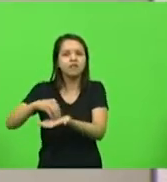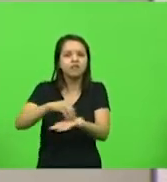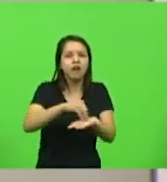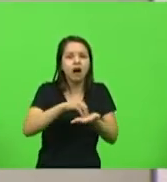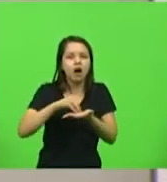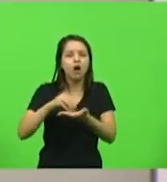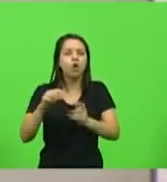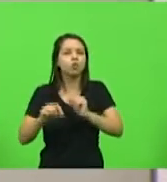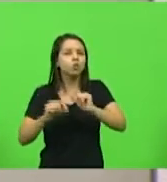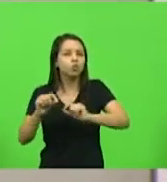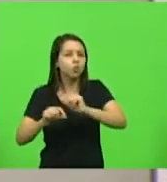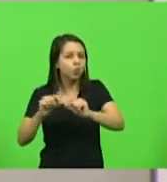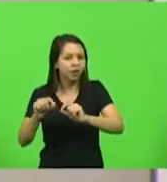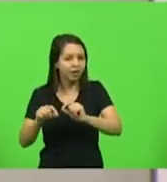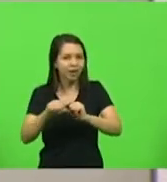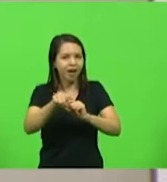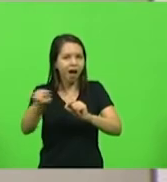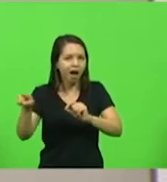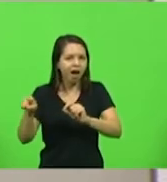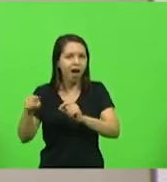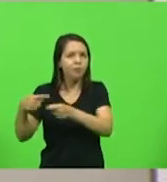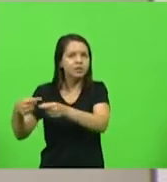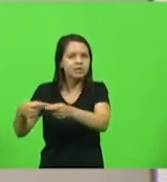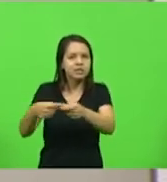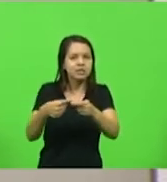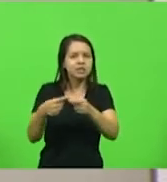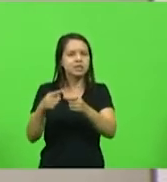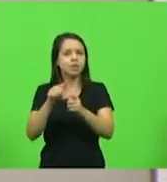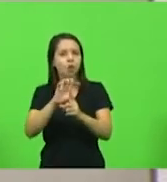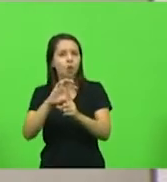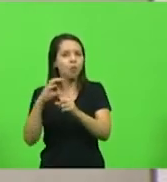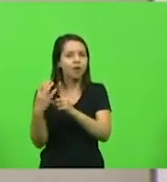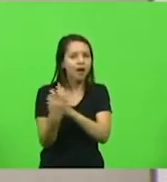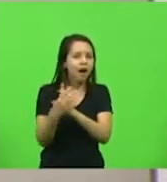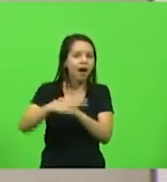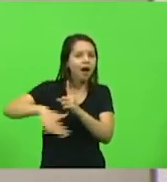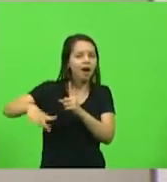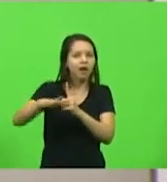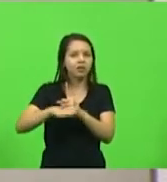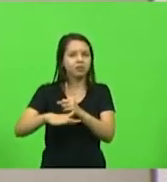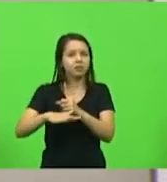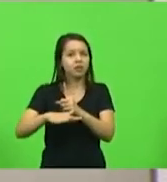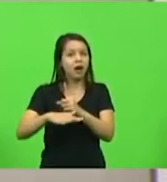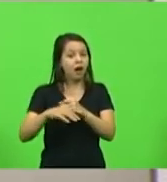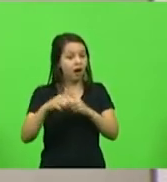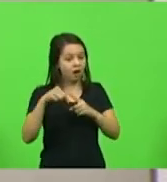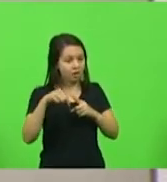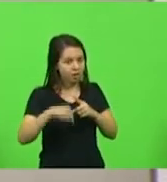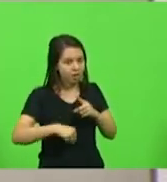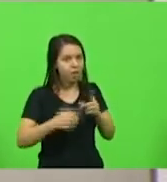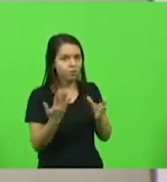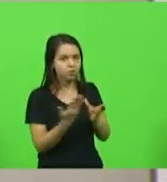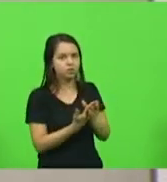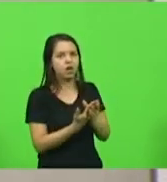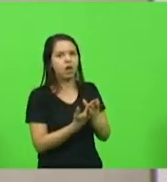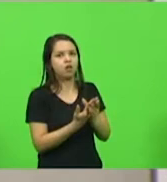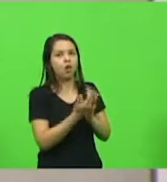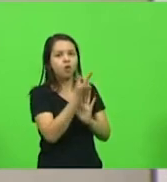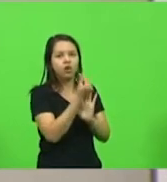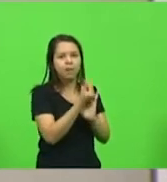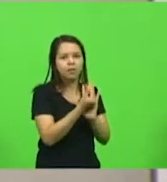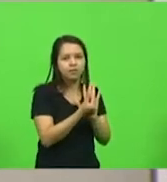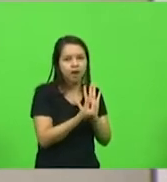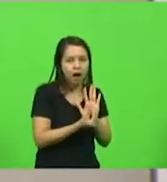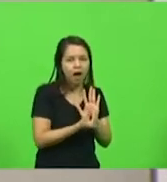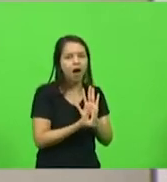quais as necessidades que essas comunidades têm e dentro do processo orçamentário aqui da casa a gente leva esta referência